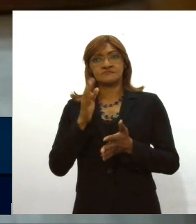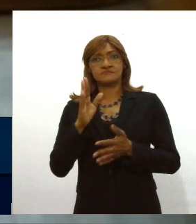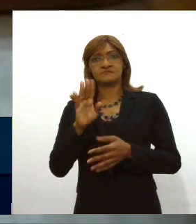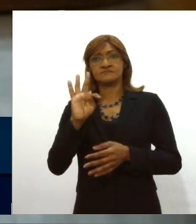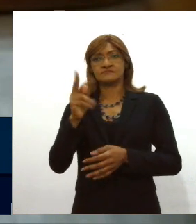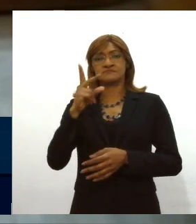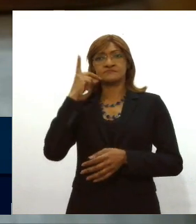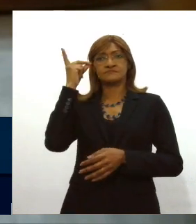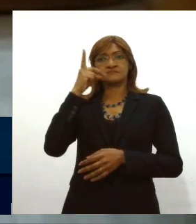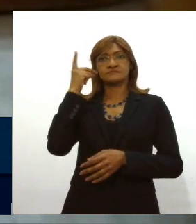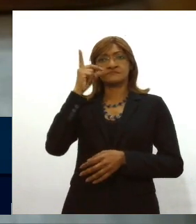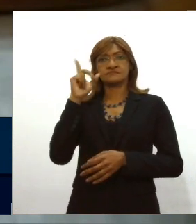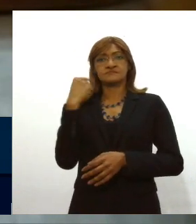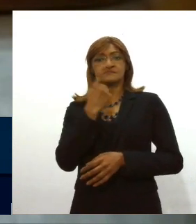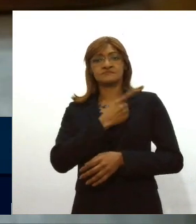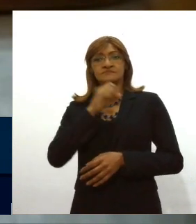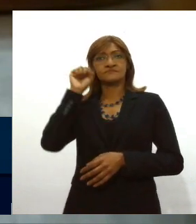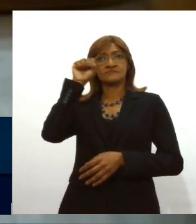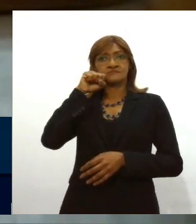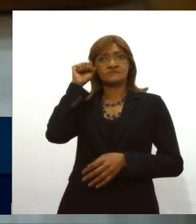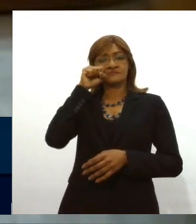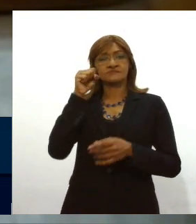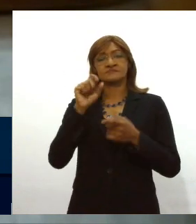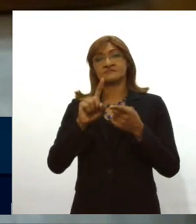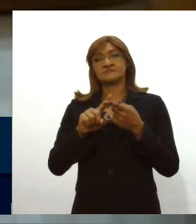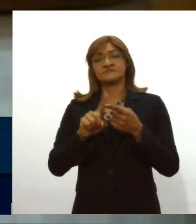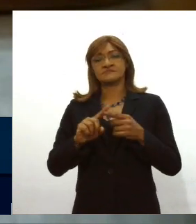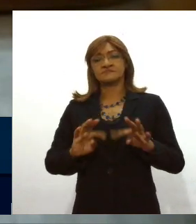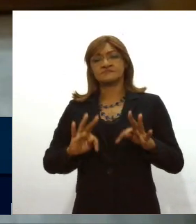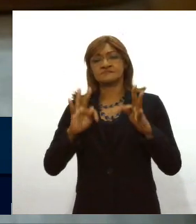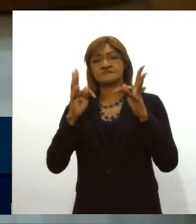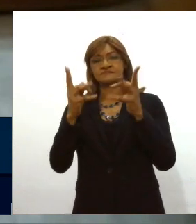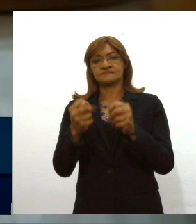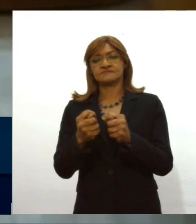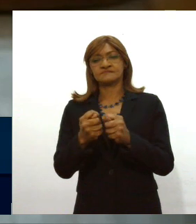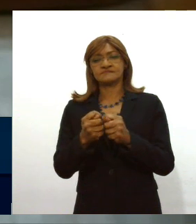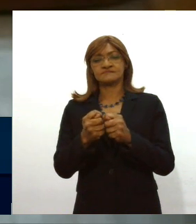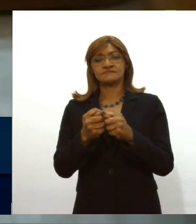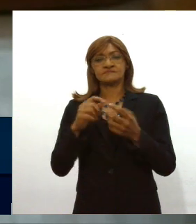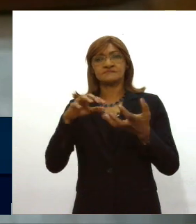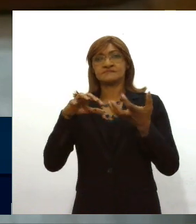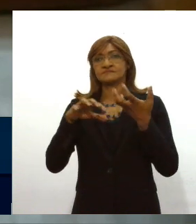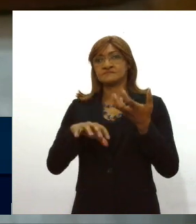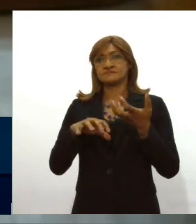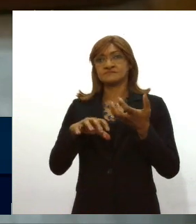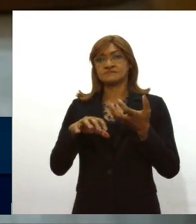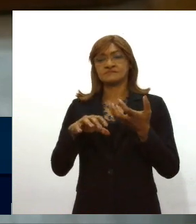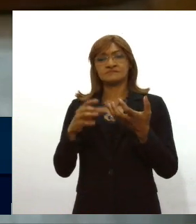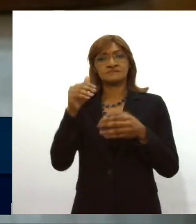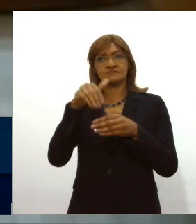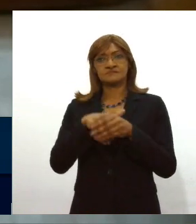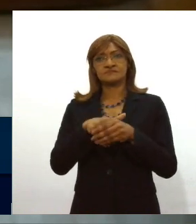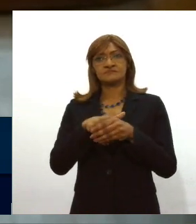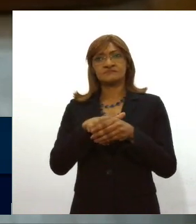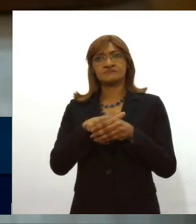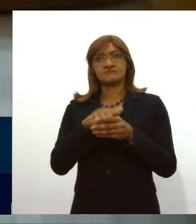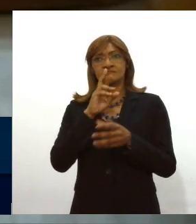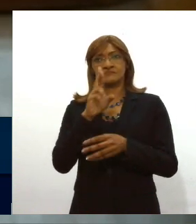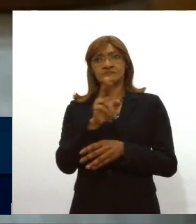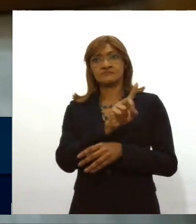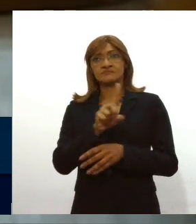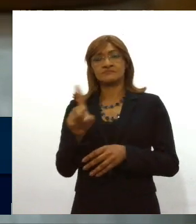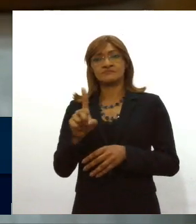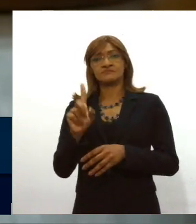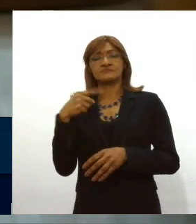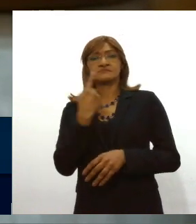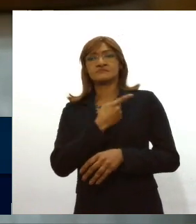deputados, os nossos senadores, todos que fazem parte do Congresso Nacional, para que votem contra, para a gente entender que